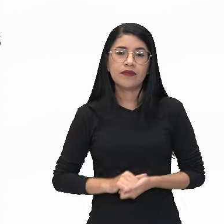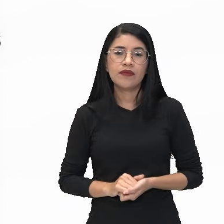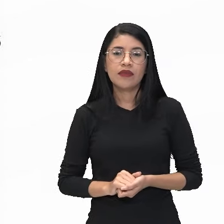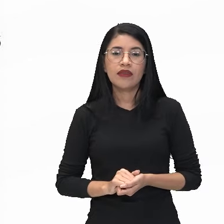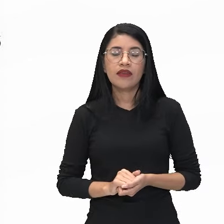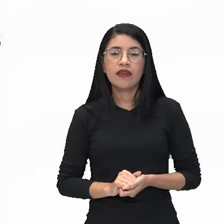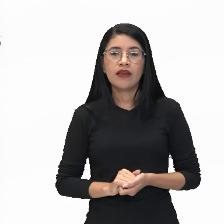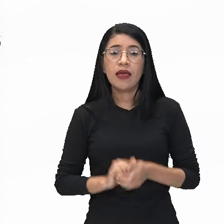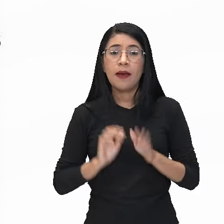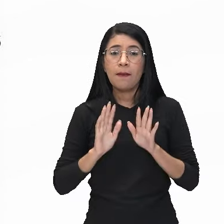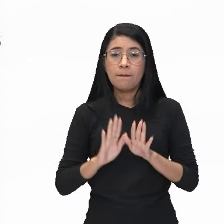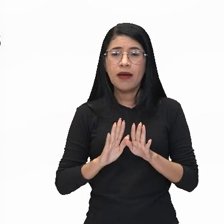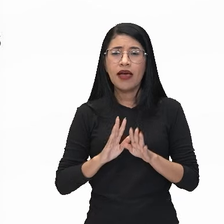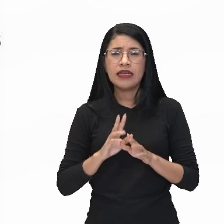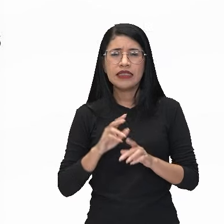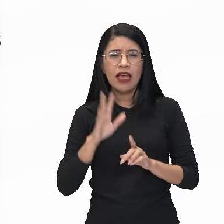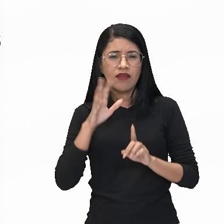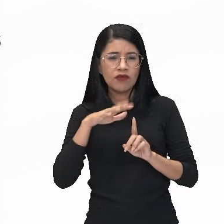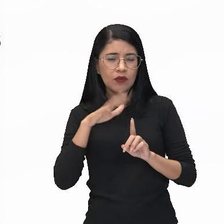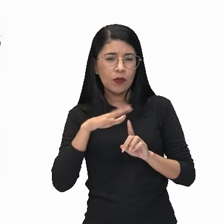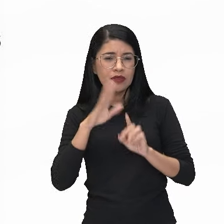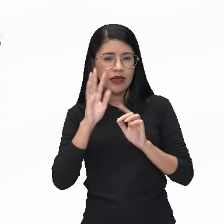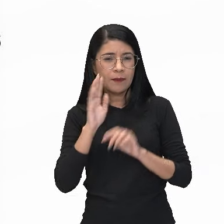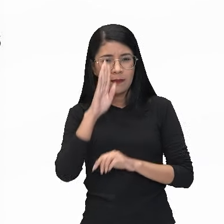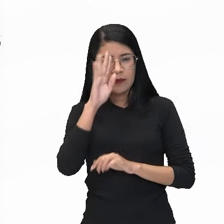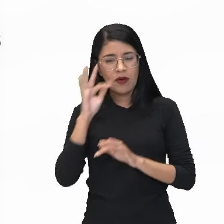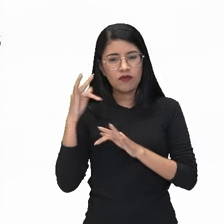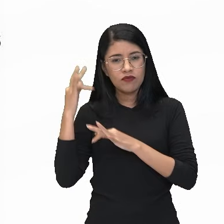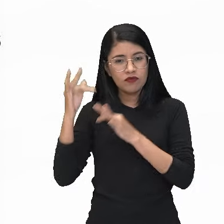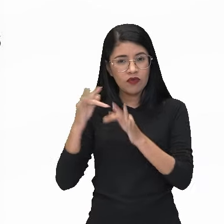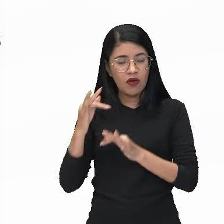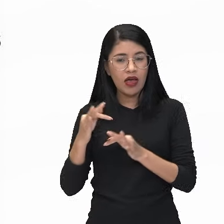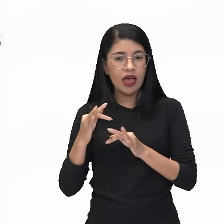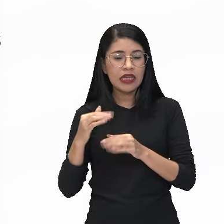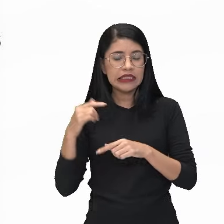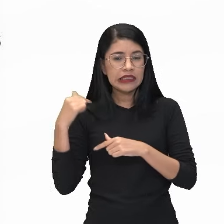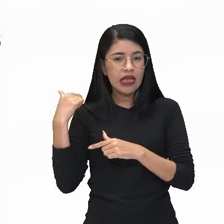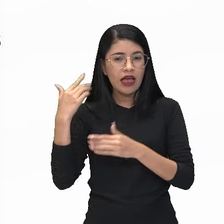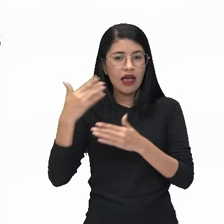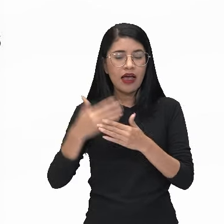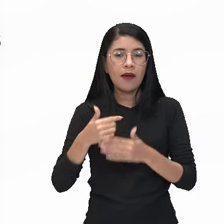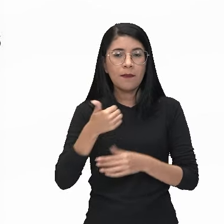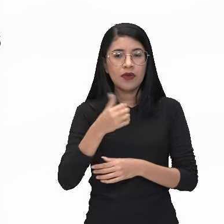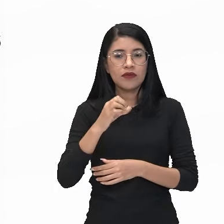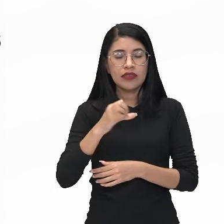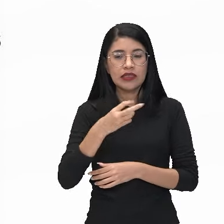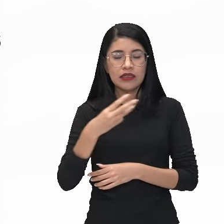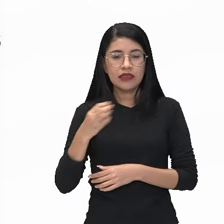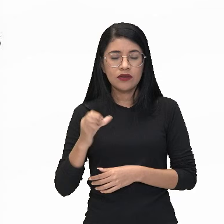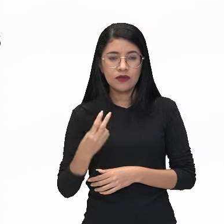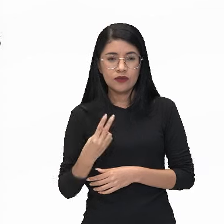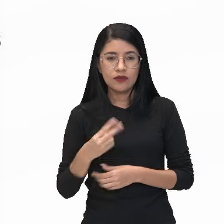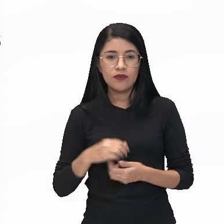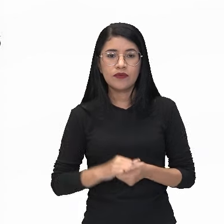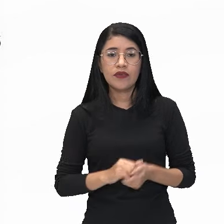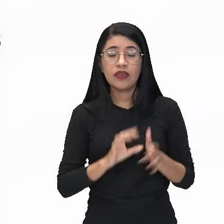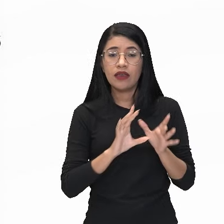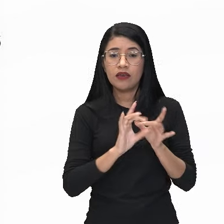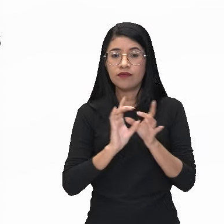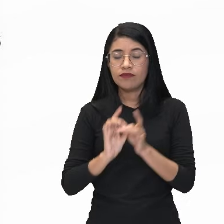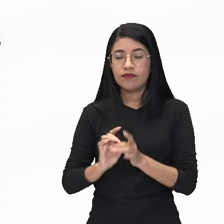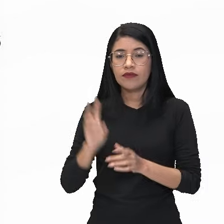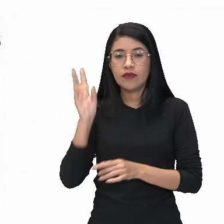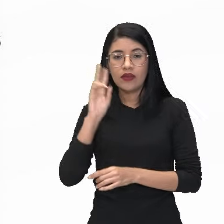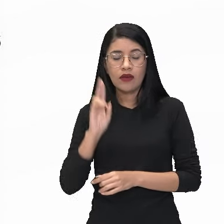mas, como forte influência do folclore brasileiro, já vinha desde 1932, tá? E aí, como contexto